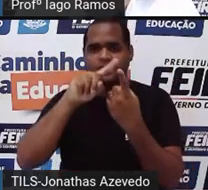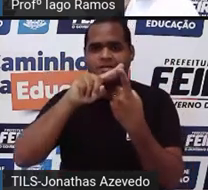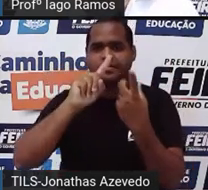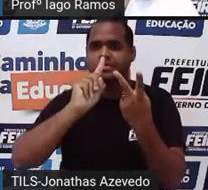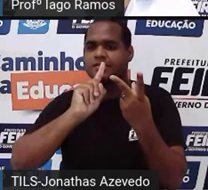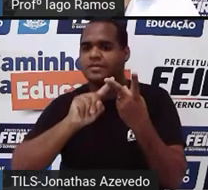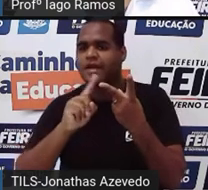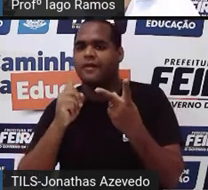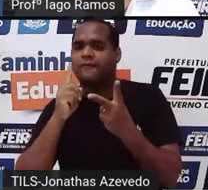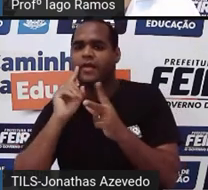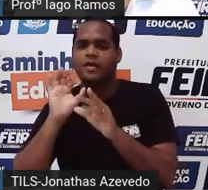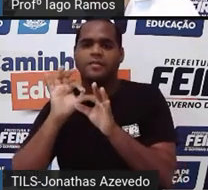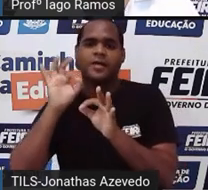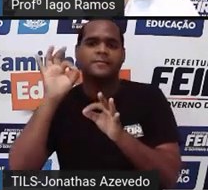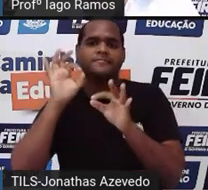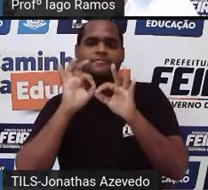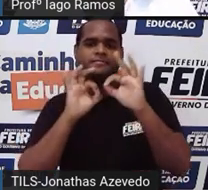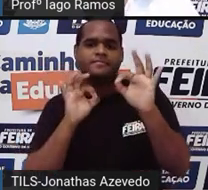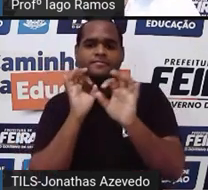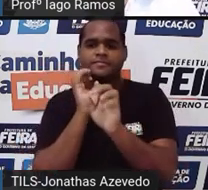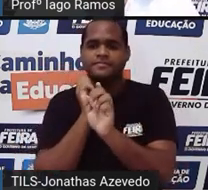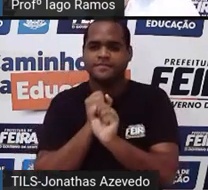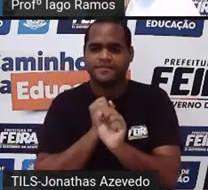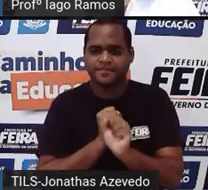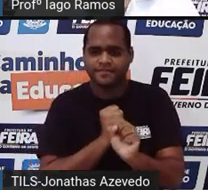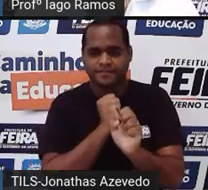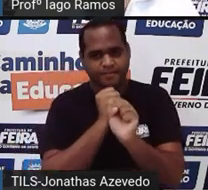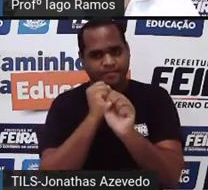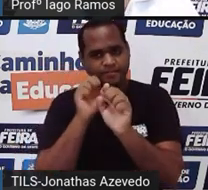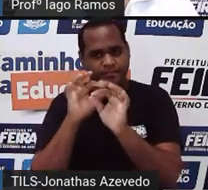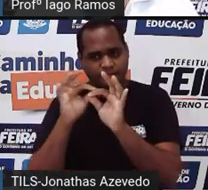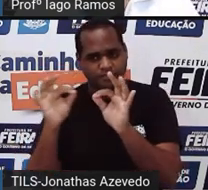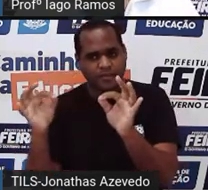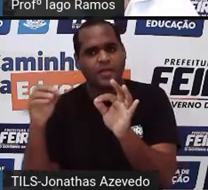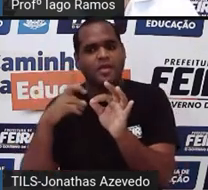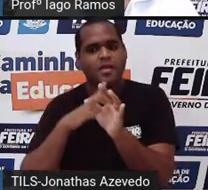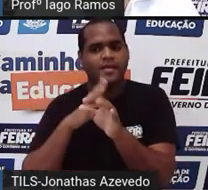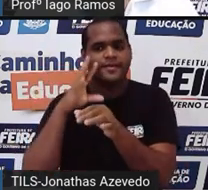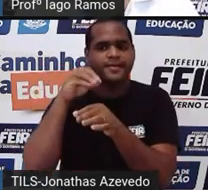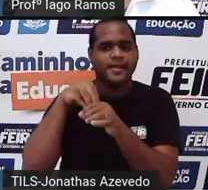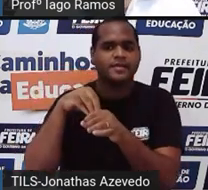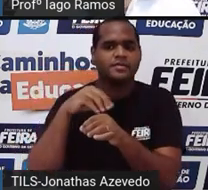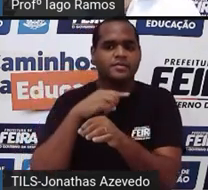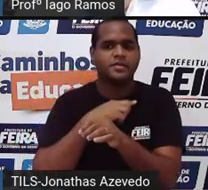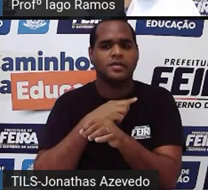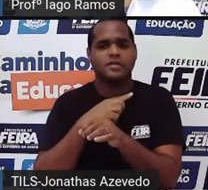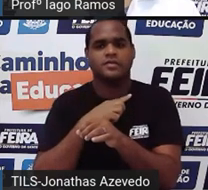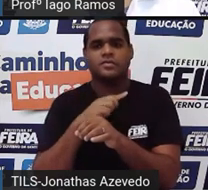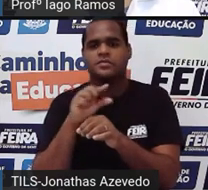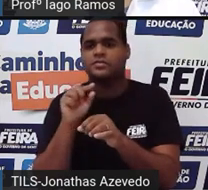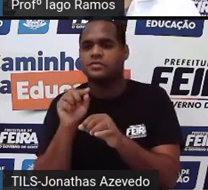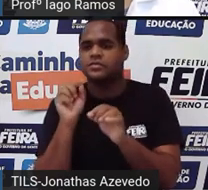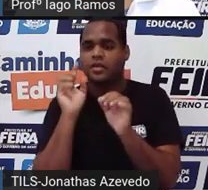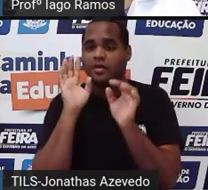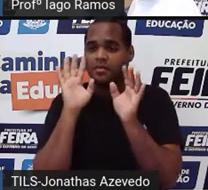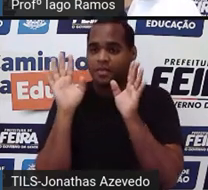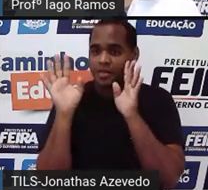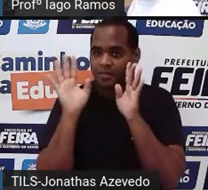vê todas aquelas medidas de lados, de ângulos internos que estão ali e pensa